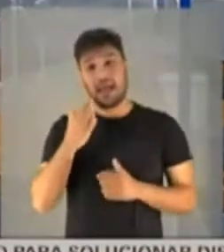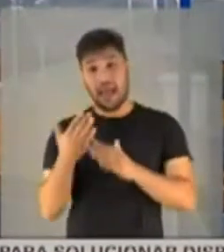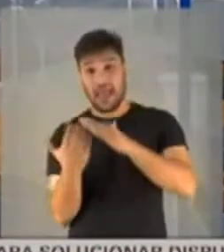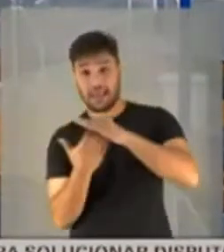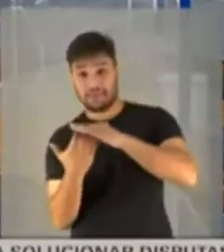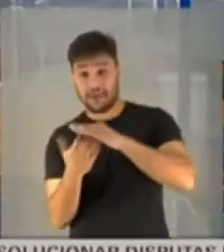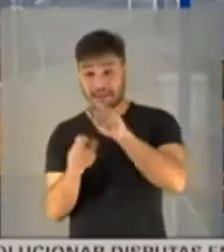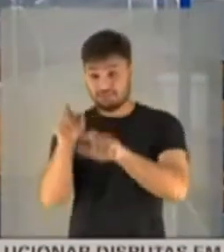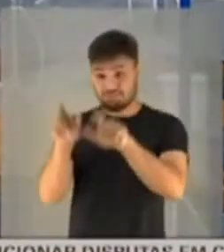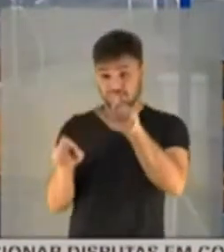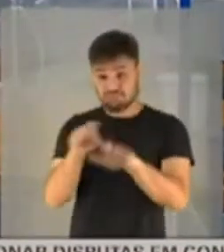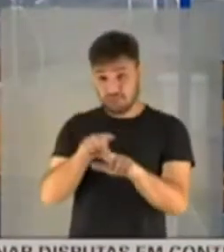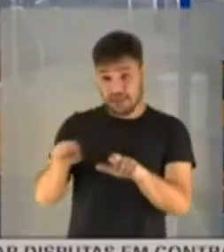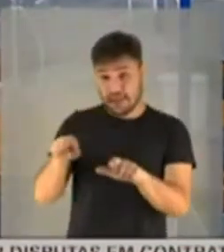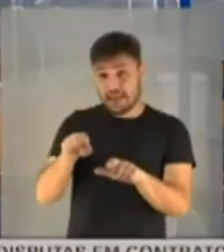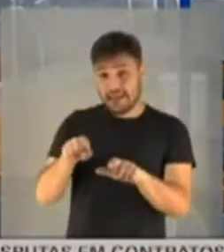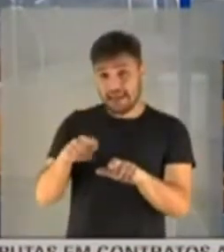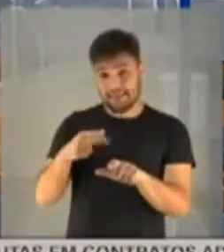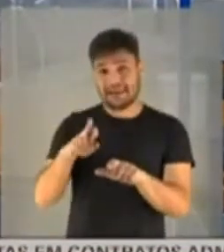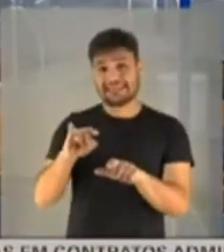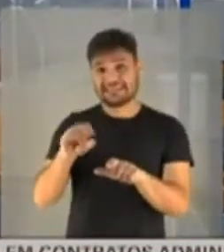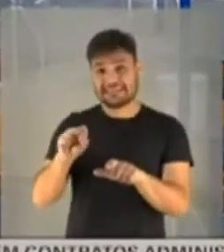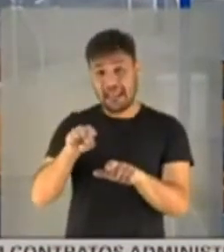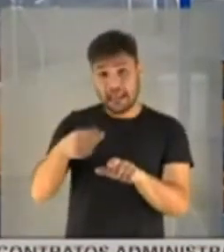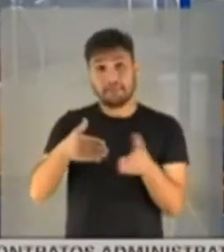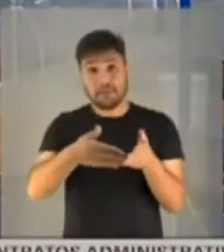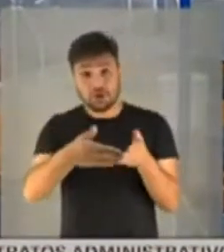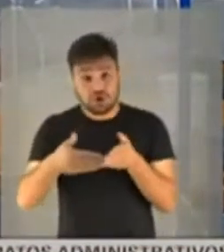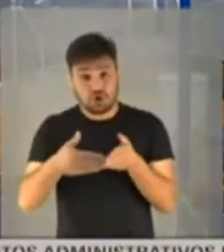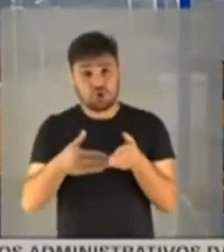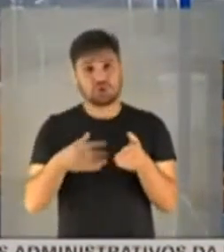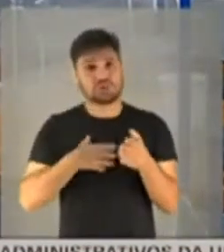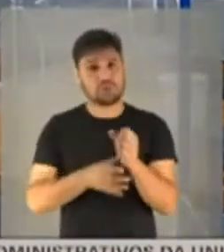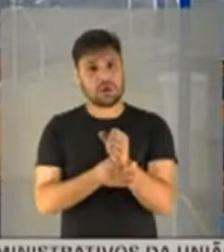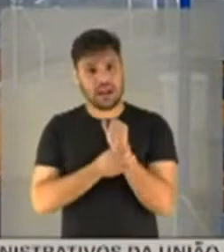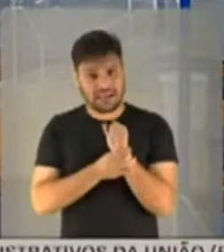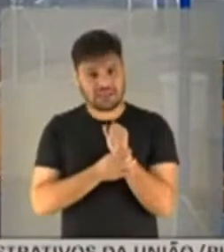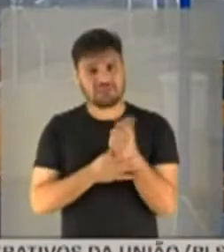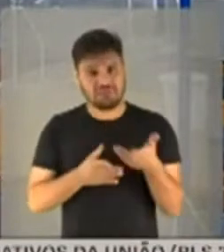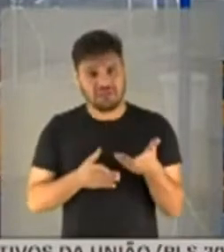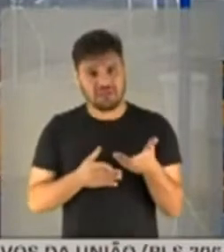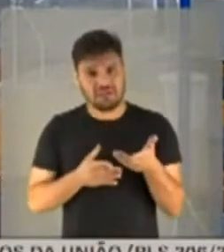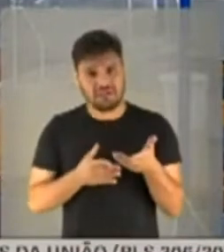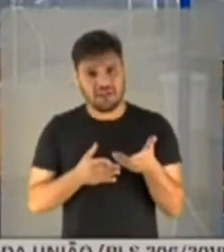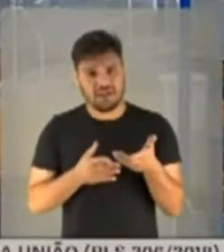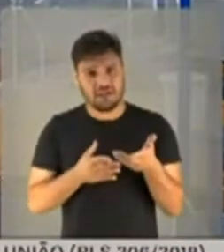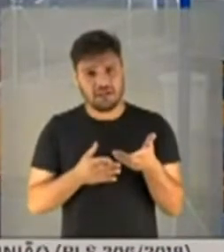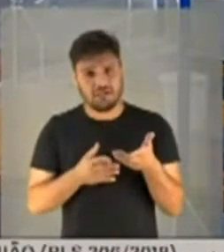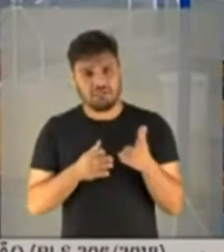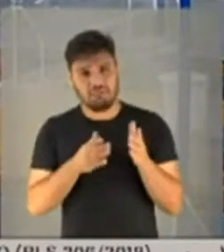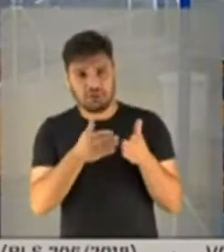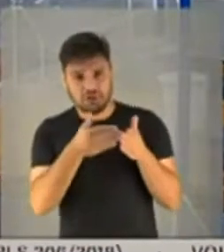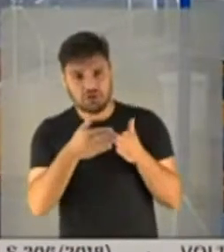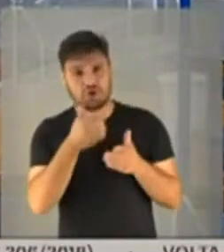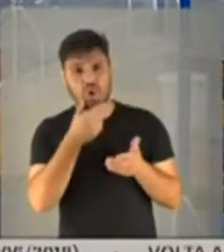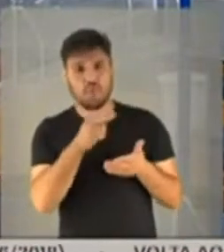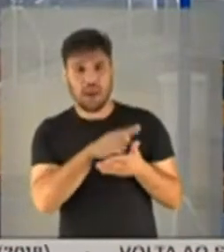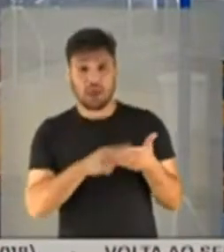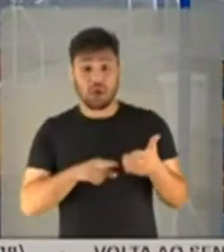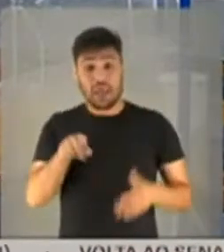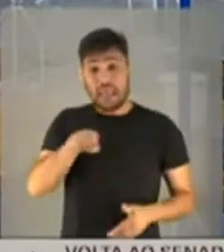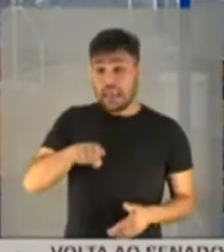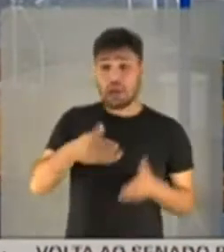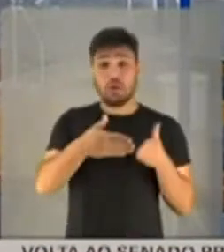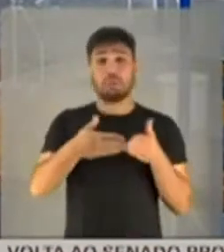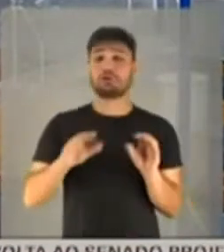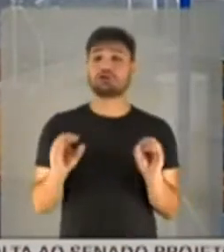da Precisa requereram a proteção de vida, sugeriram isso ao relator. As informações que eu tenho é